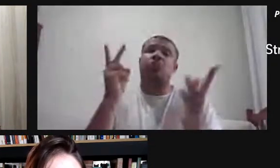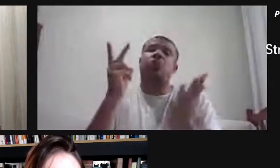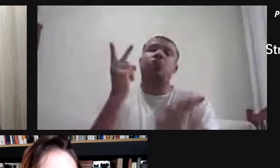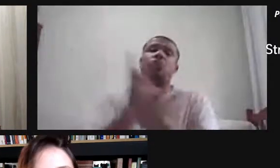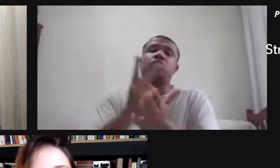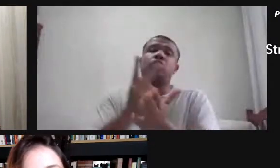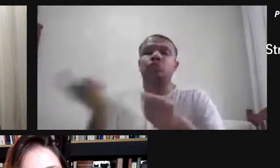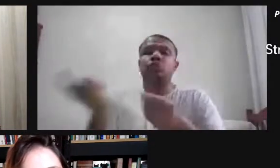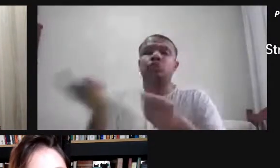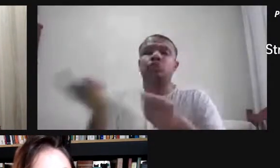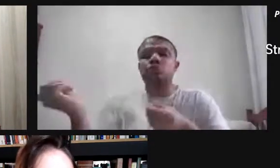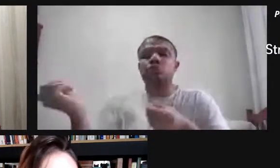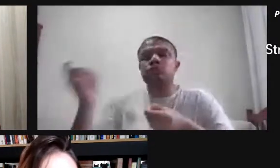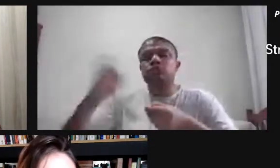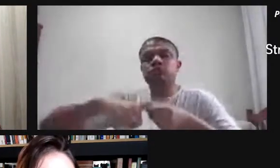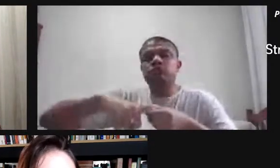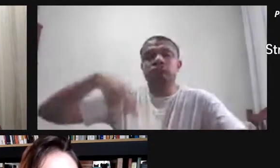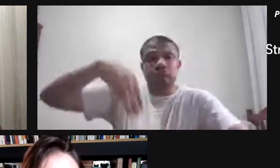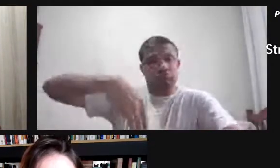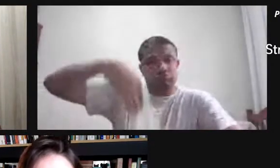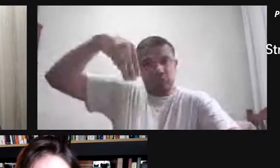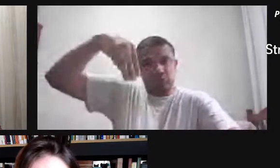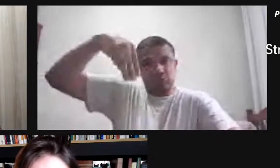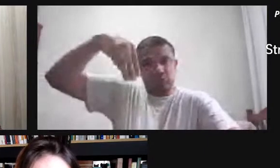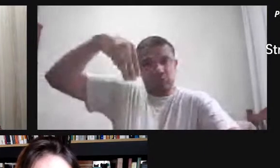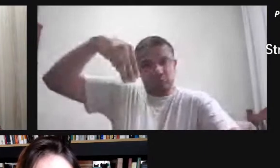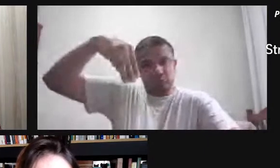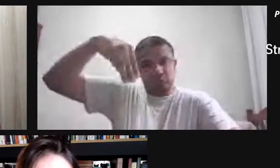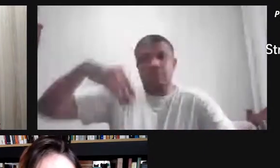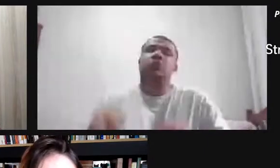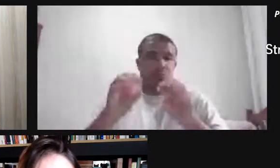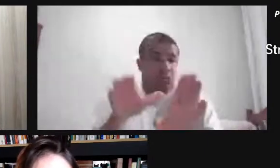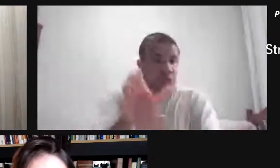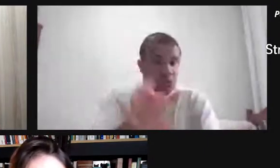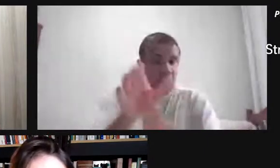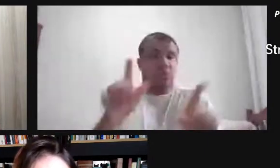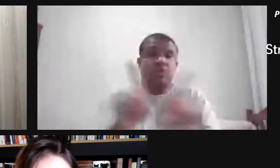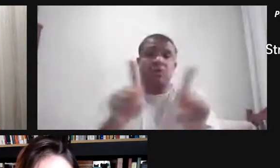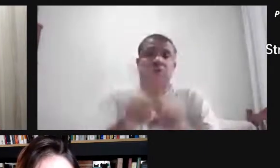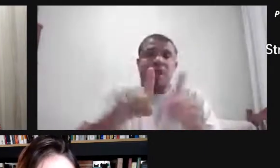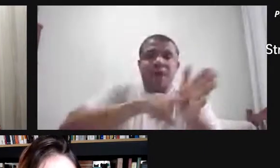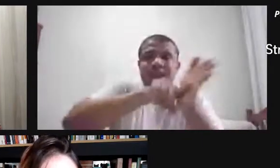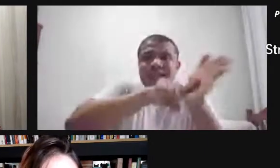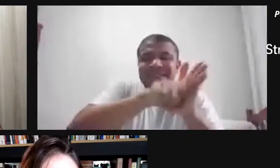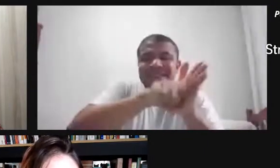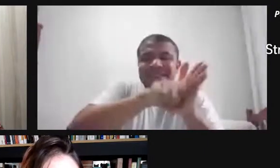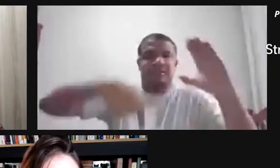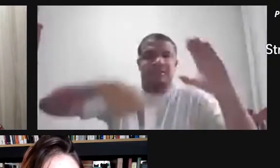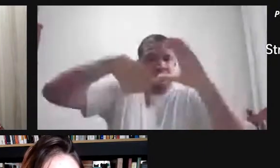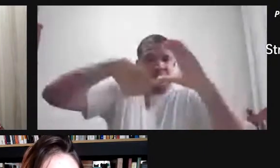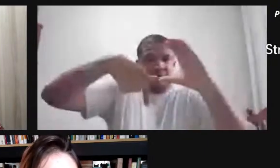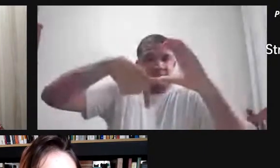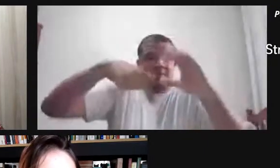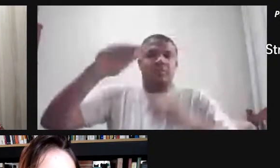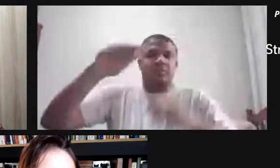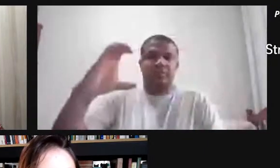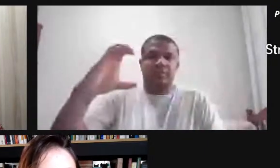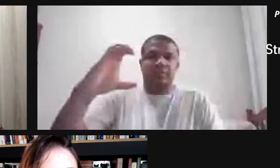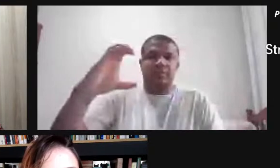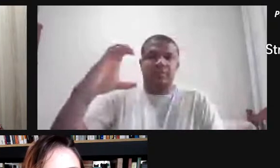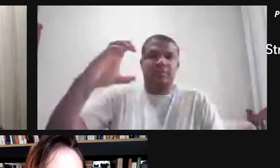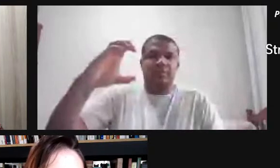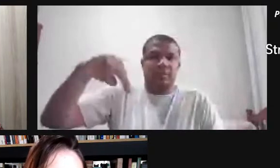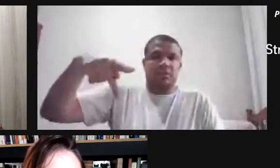é sua orientadora, né? Claro. E ela ainda é também pesquisadora do CNPq, e ela é especialista em